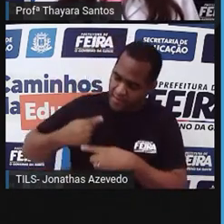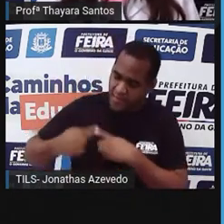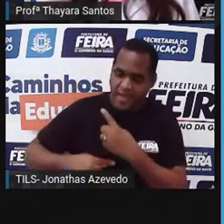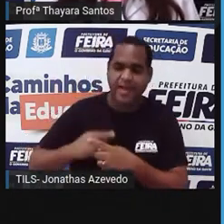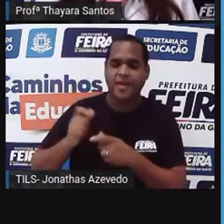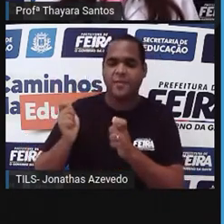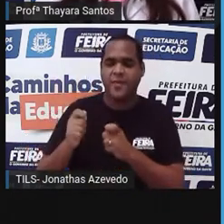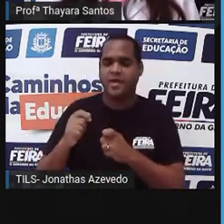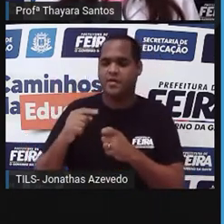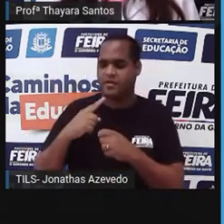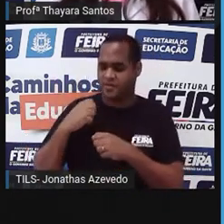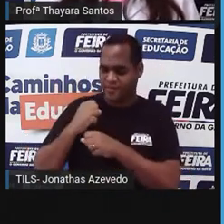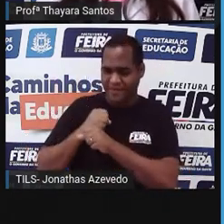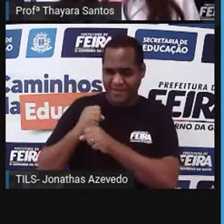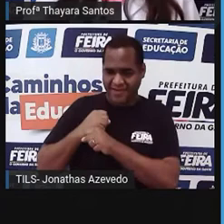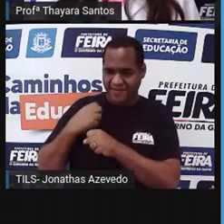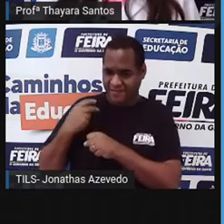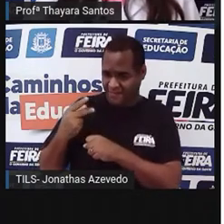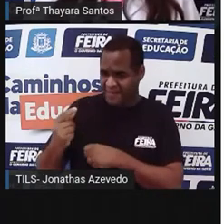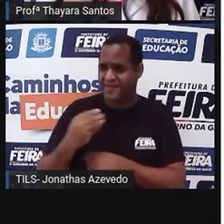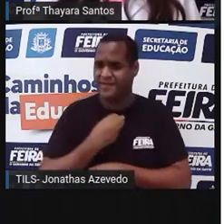que a gente adquire ao longo da vida?